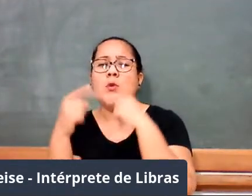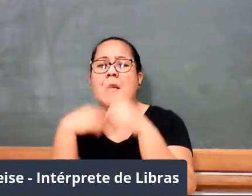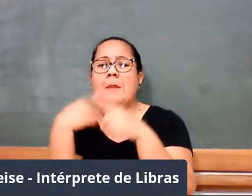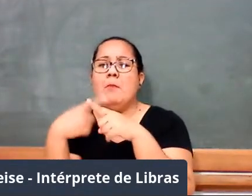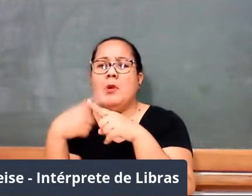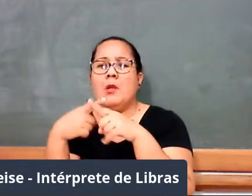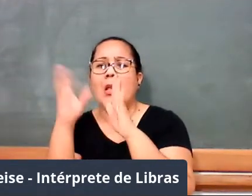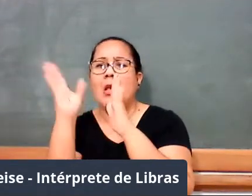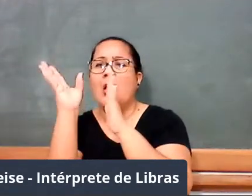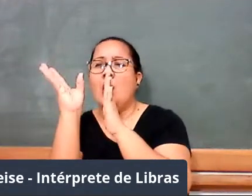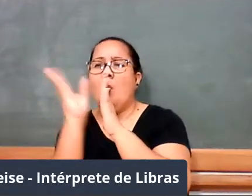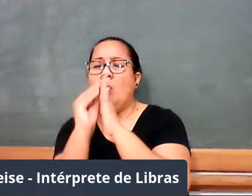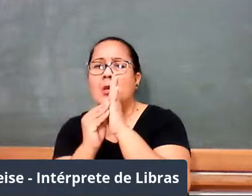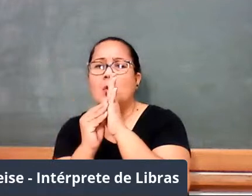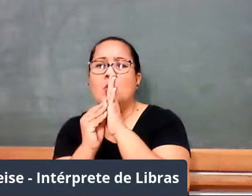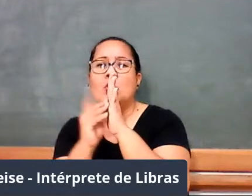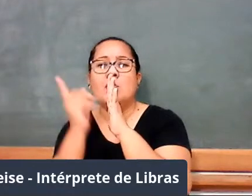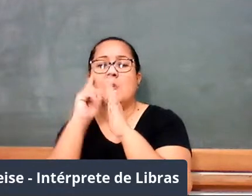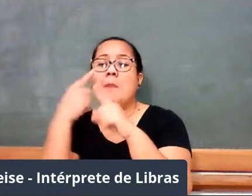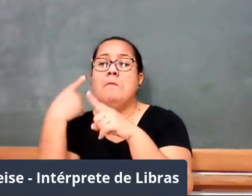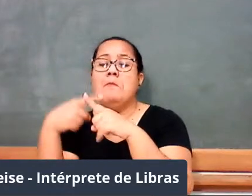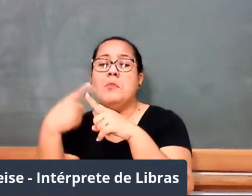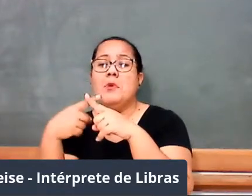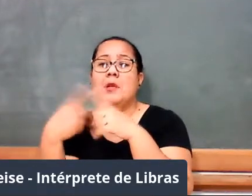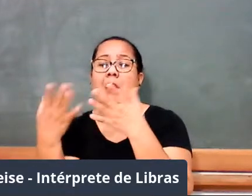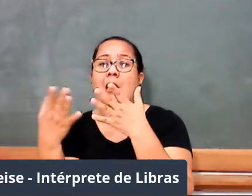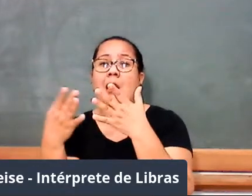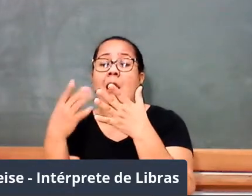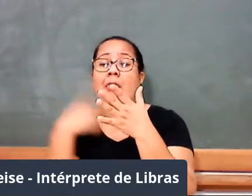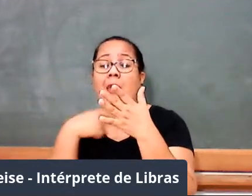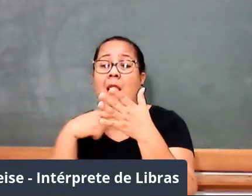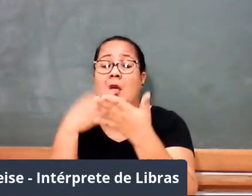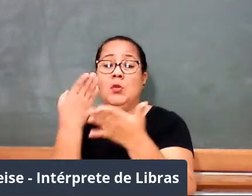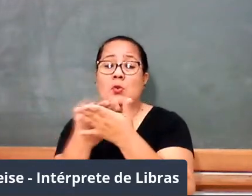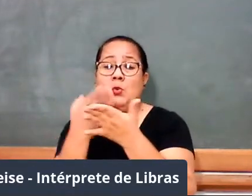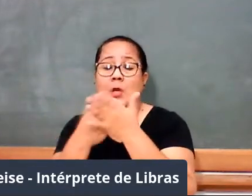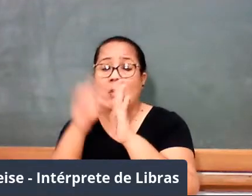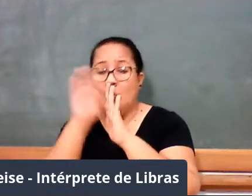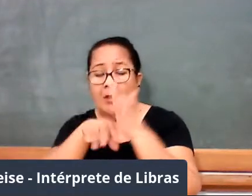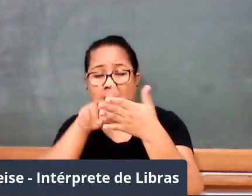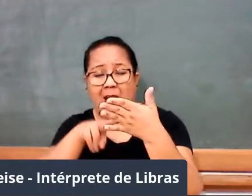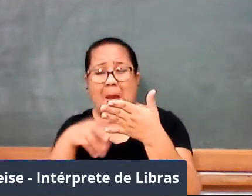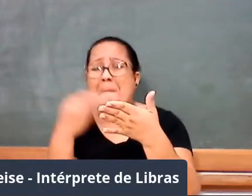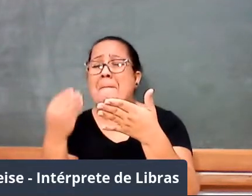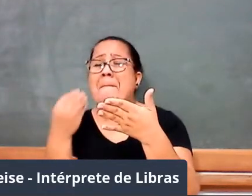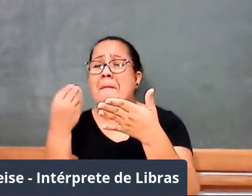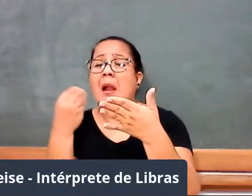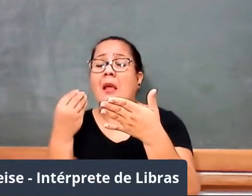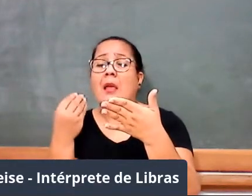conteúdos, objetos de conhecimento, que aparecem no currículo escolar?